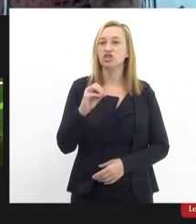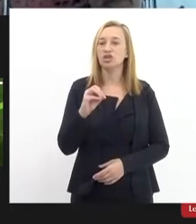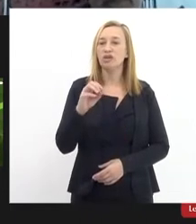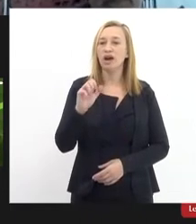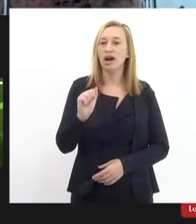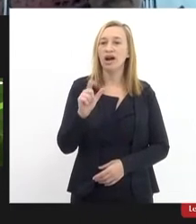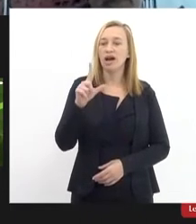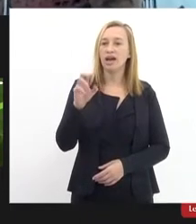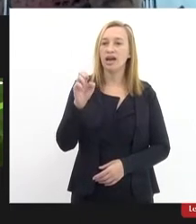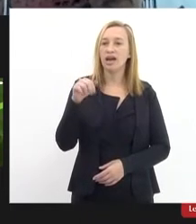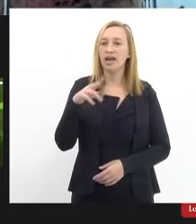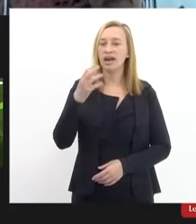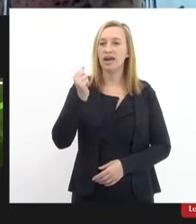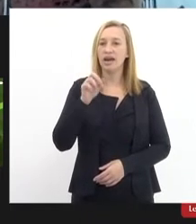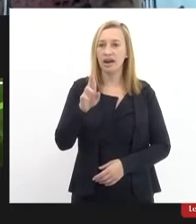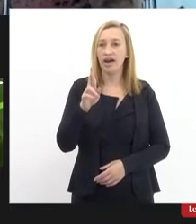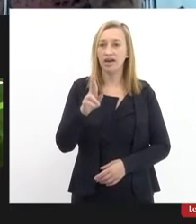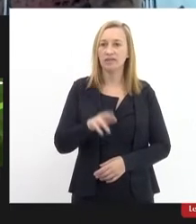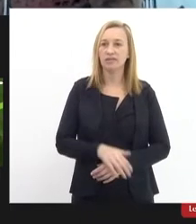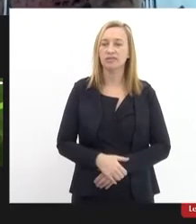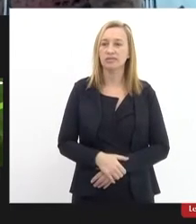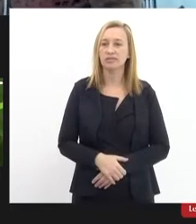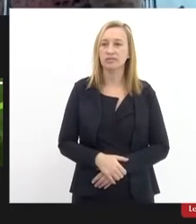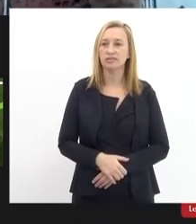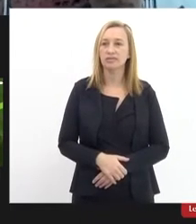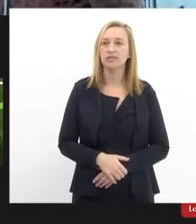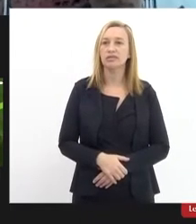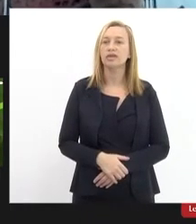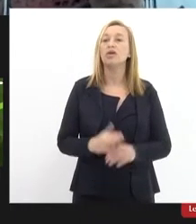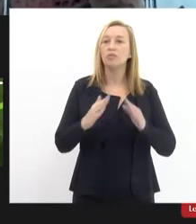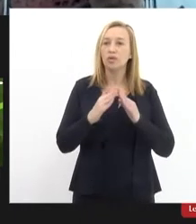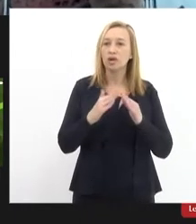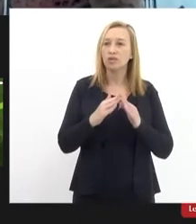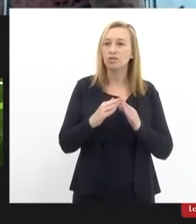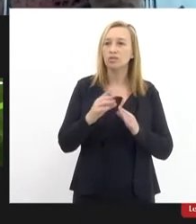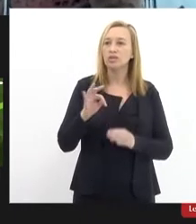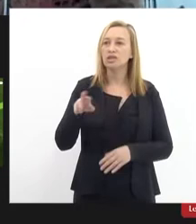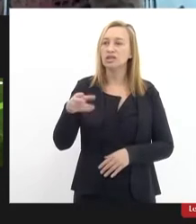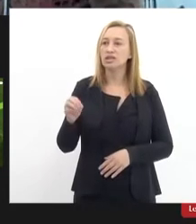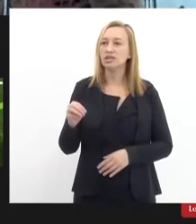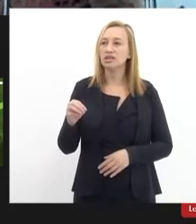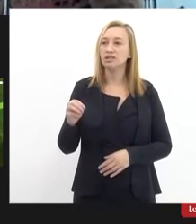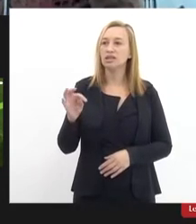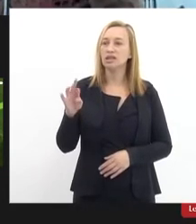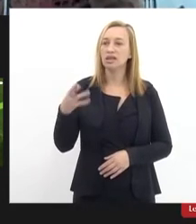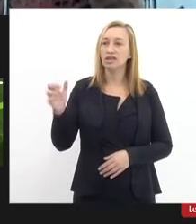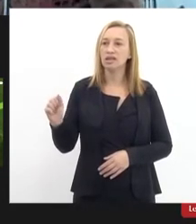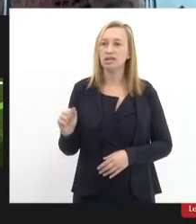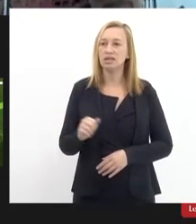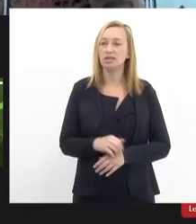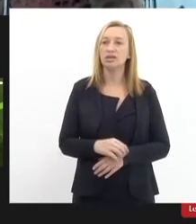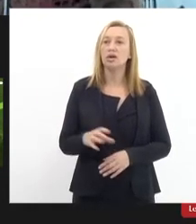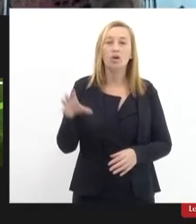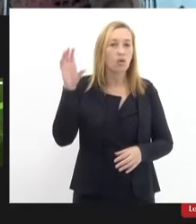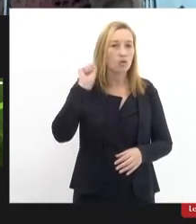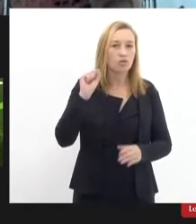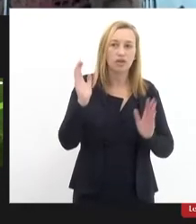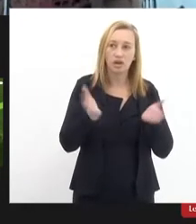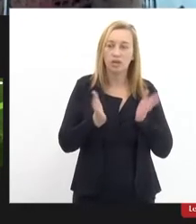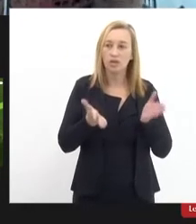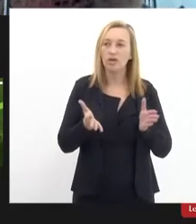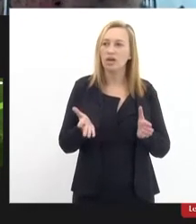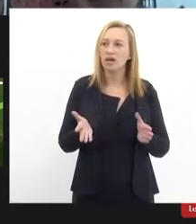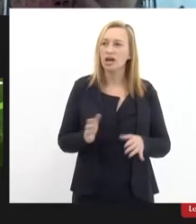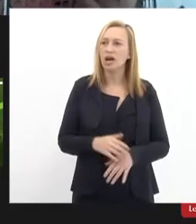tem que usar da palavra também morador de Santa Tereza nosso grande companheiro vamos ouvir agora dentro do campo